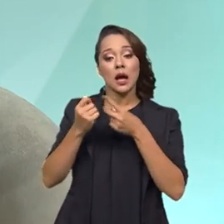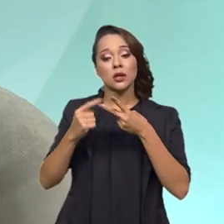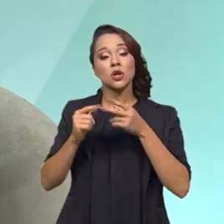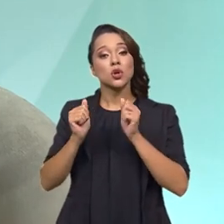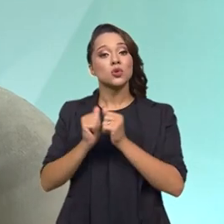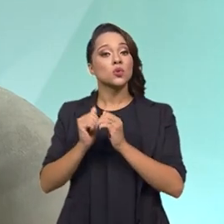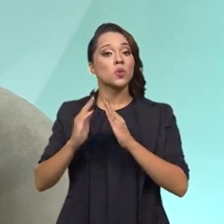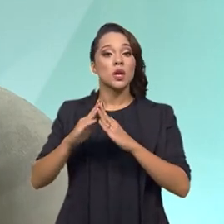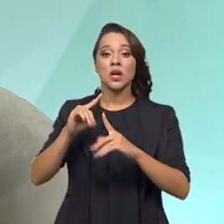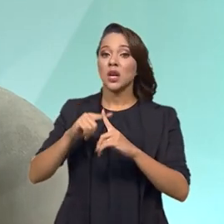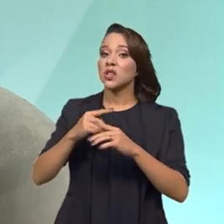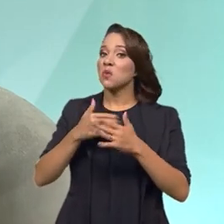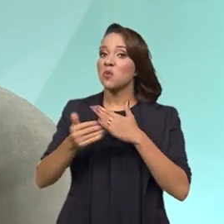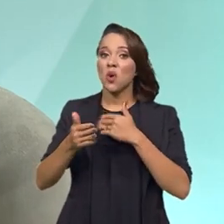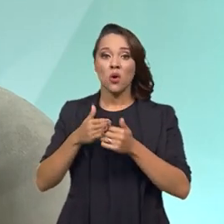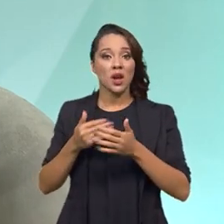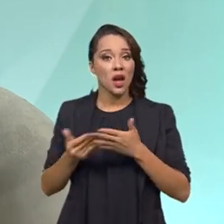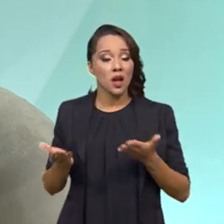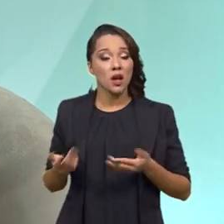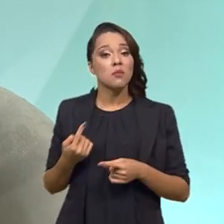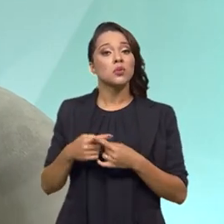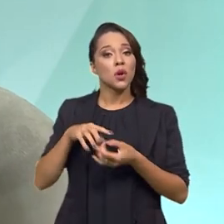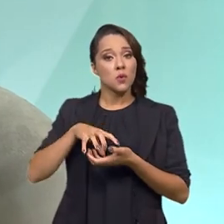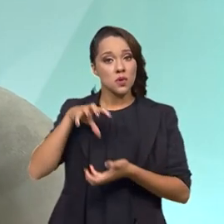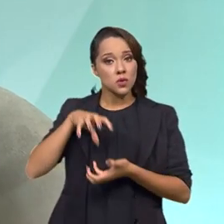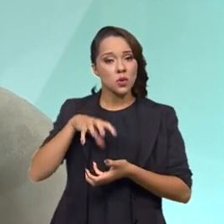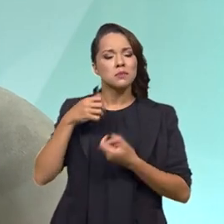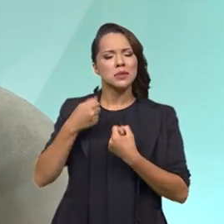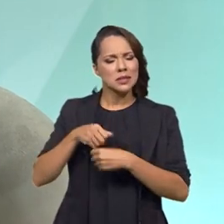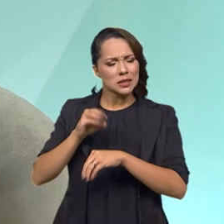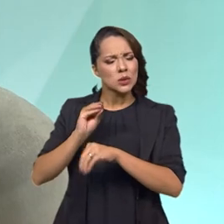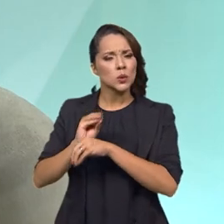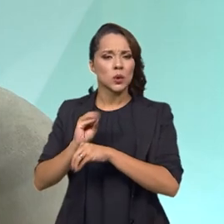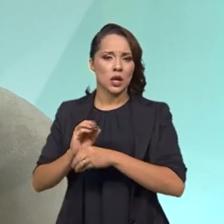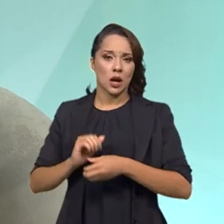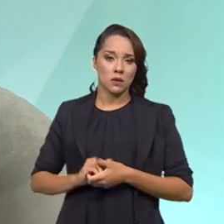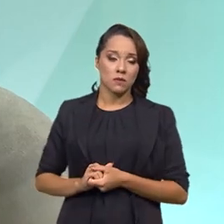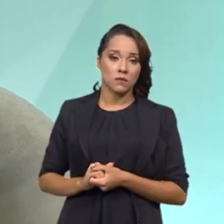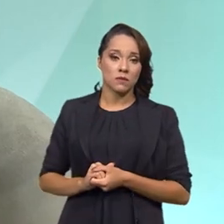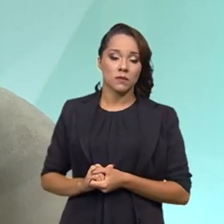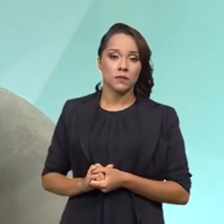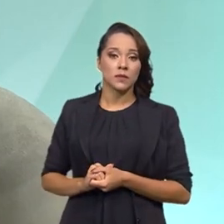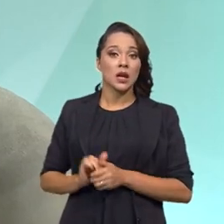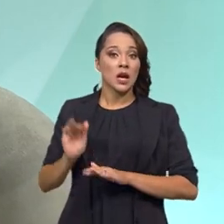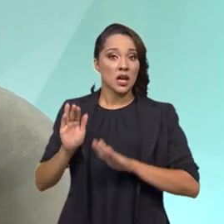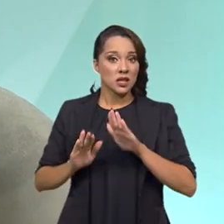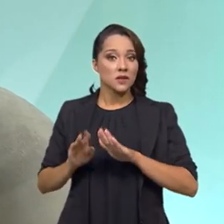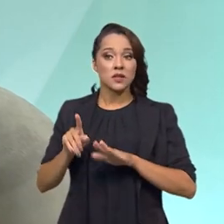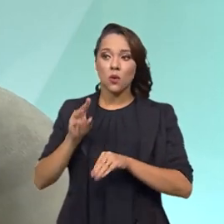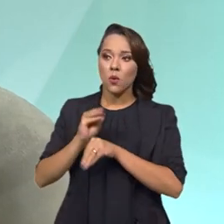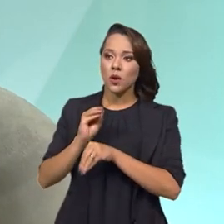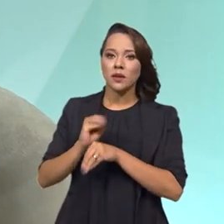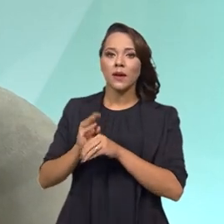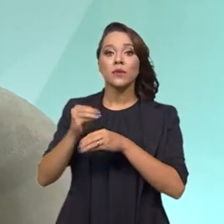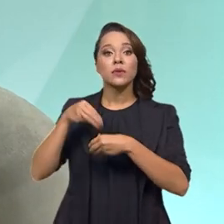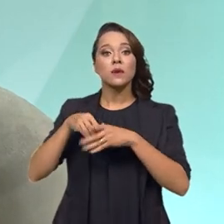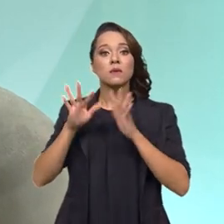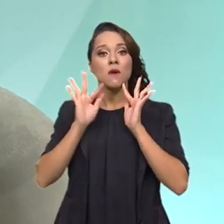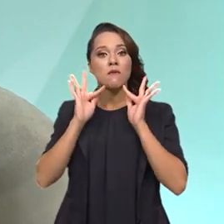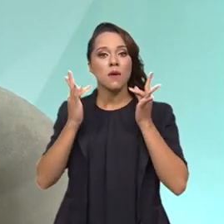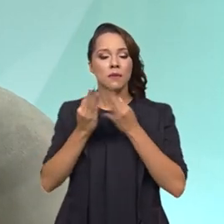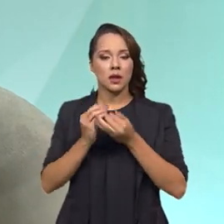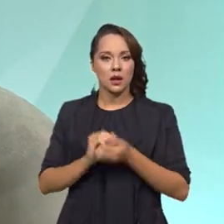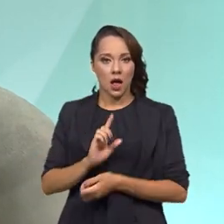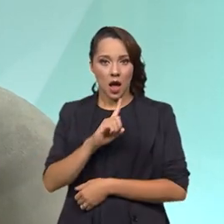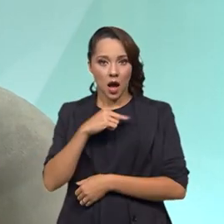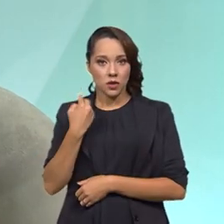qualquer da iluminação, porque o idoso precisa desse cuidado. E, muitas das vezes, é um cuidado familiar. Então, a nossa